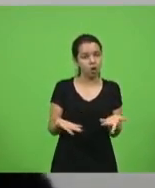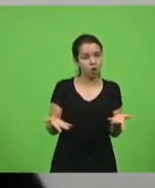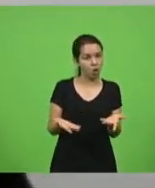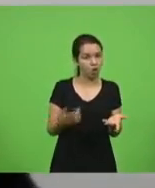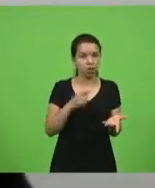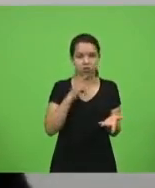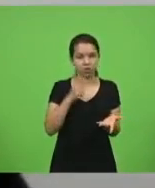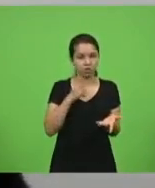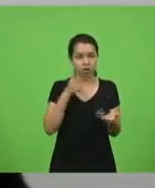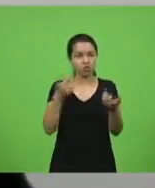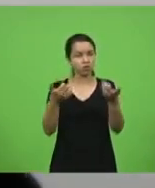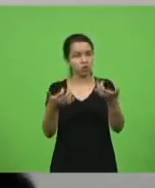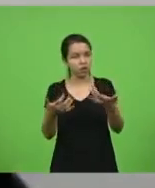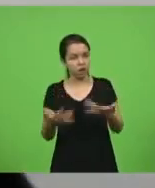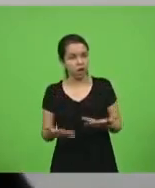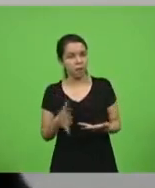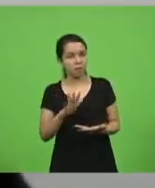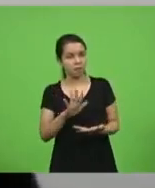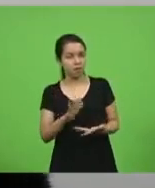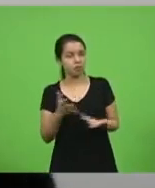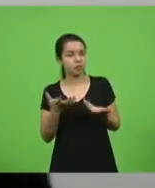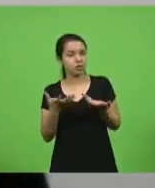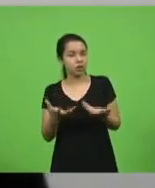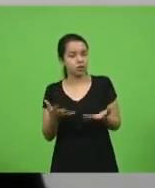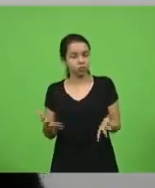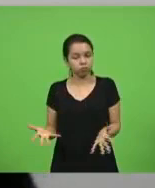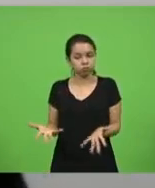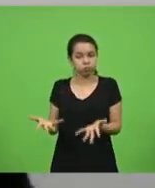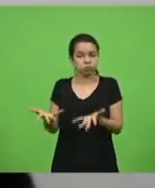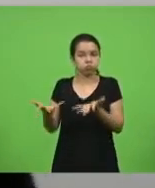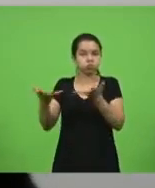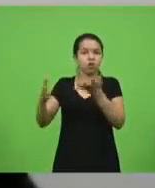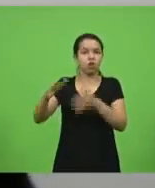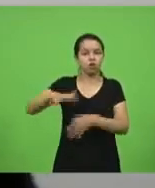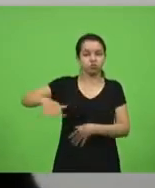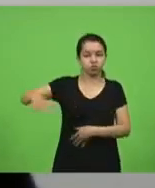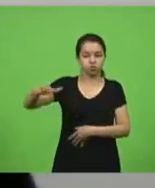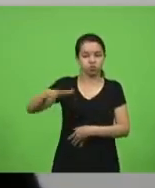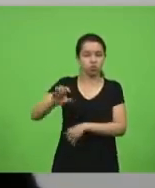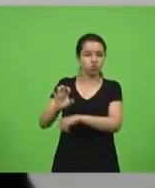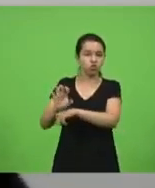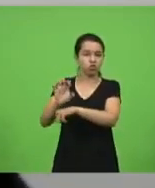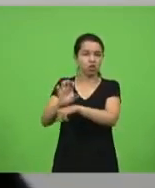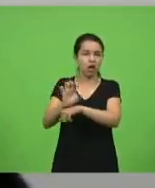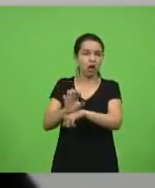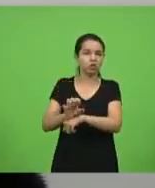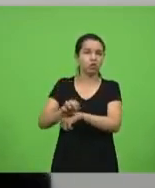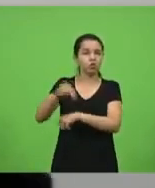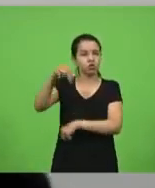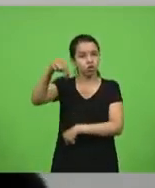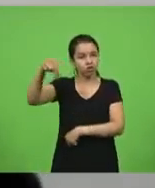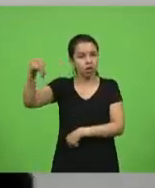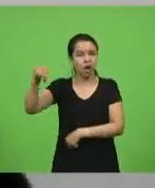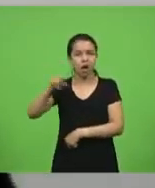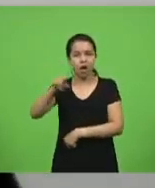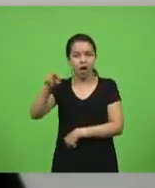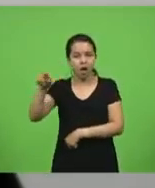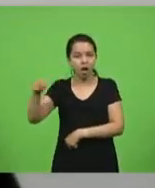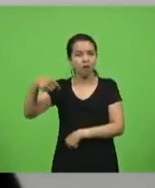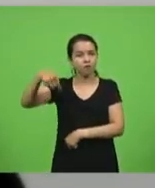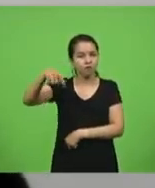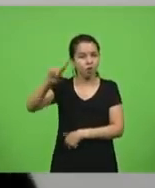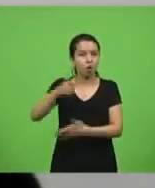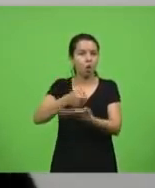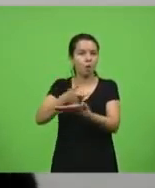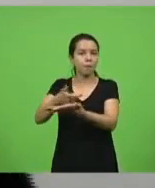eu queria enaltecer o consórcio do Nordeste, dos estados do Nordeste, que foram atrás de buscar a vacina, já que o Ministério da